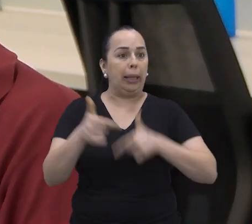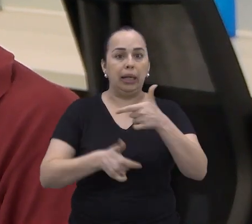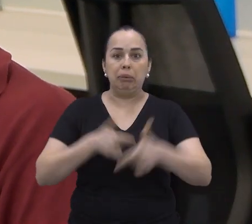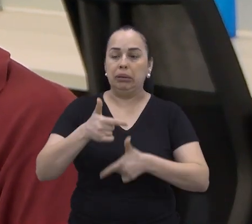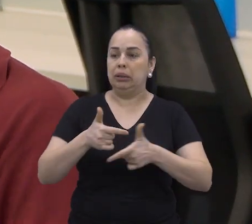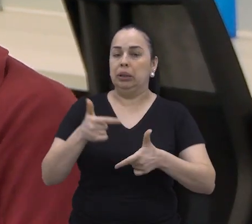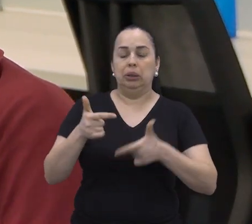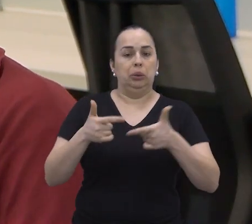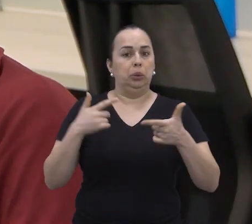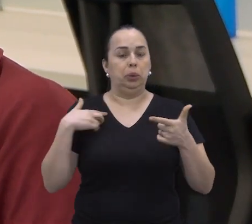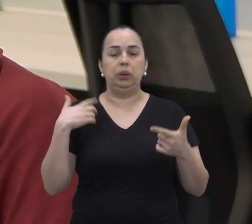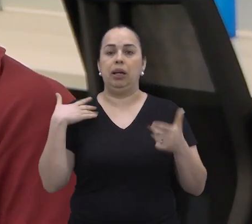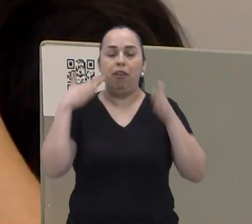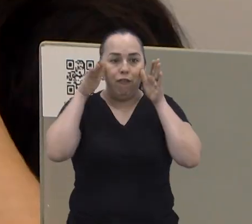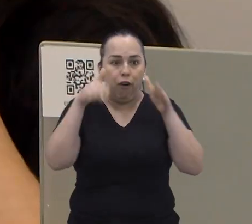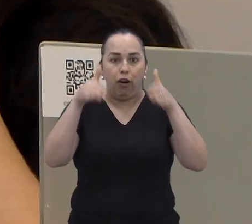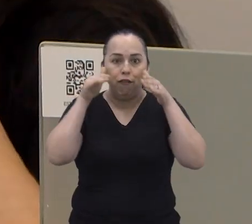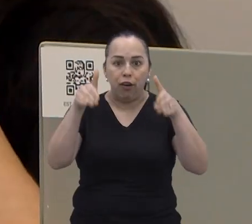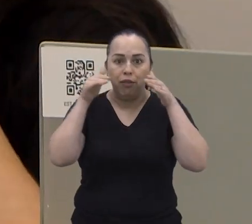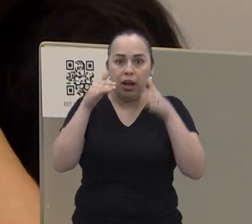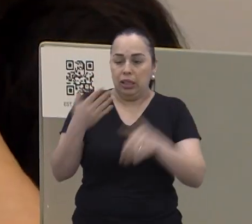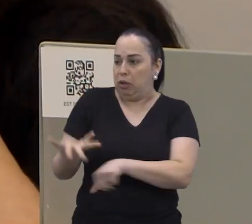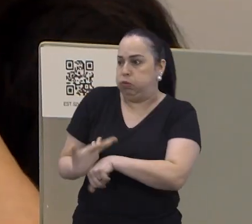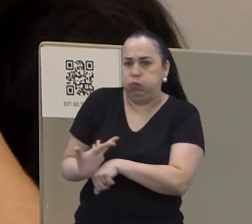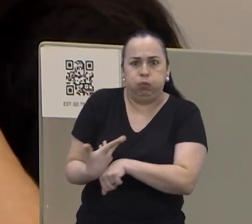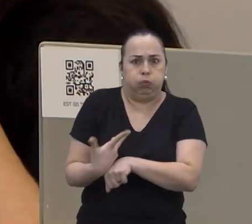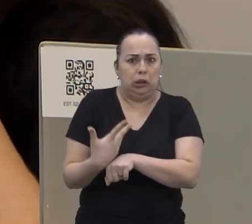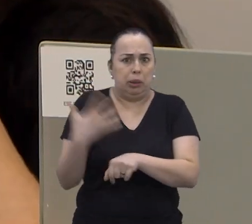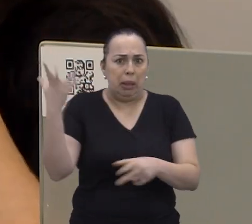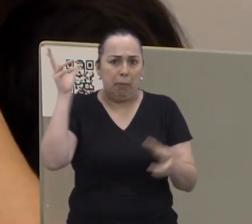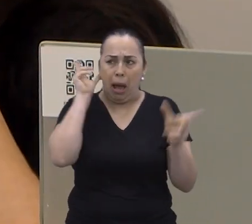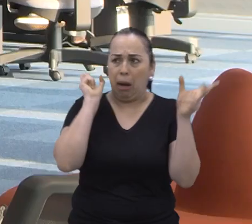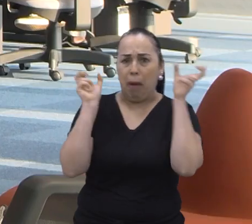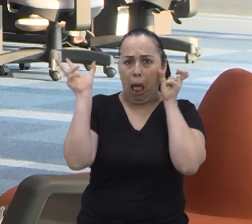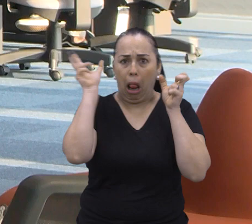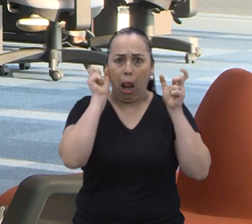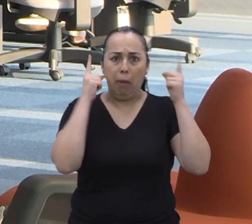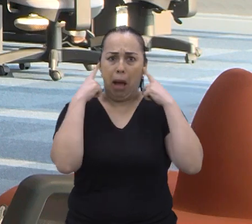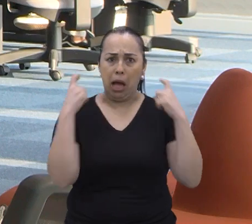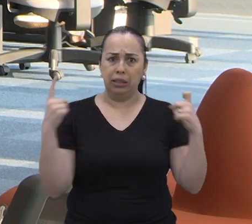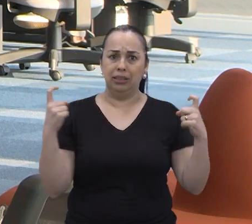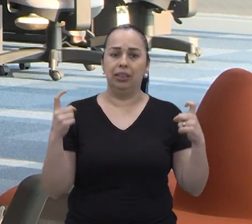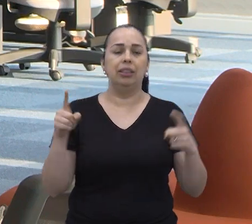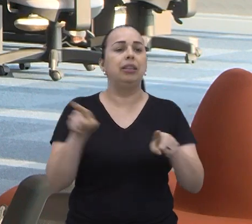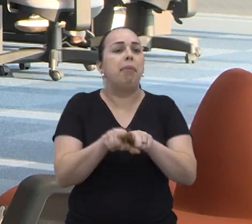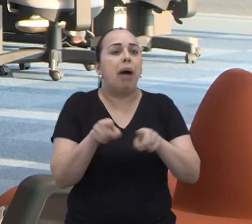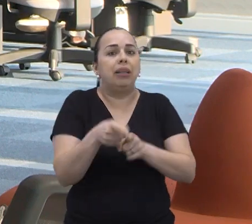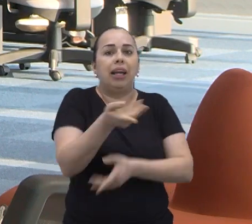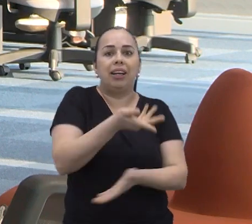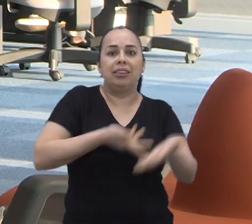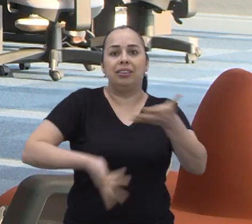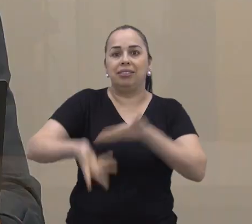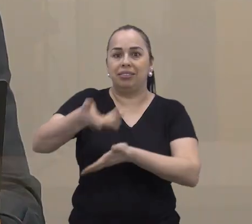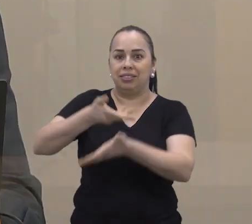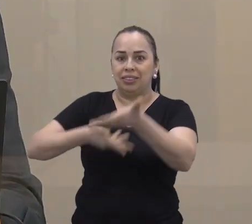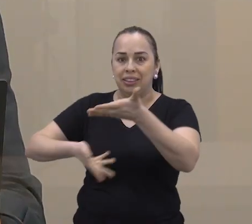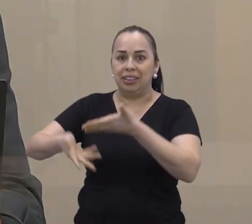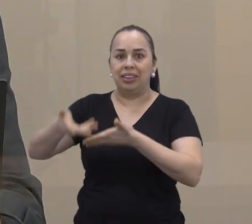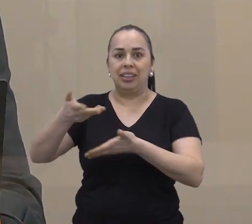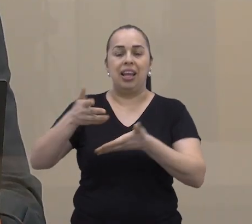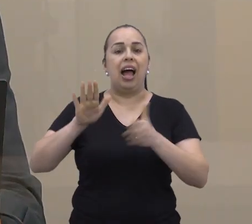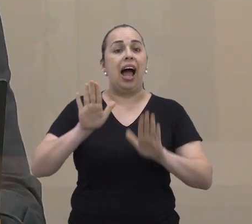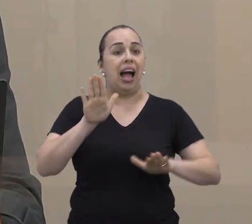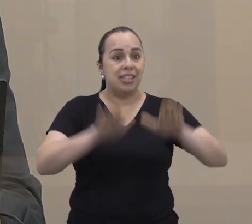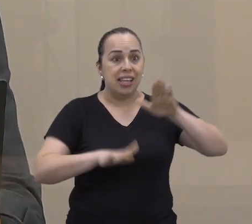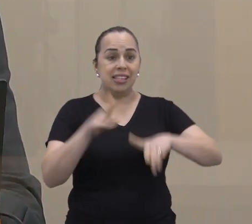trabalho é aquela loucura, né? Concentração em meio a pressa e barulho. É também um lugar cheio de relações. Muita